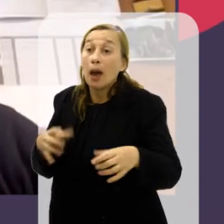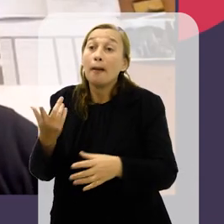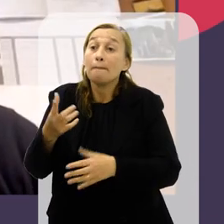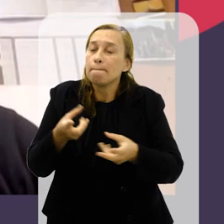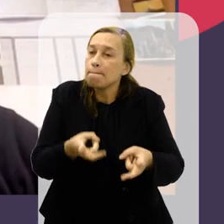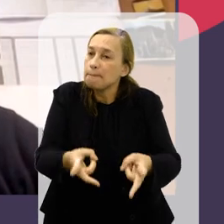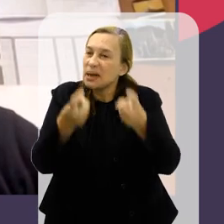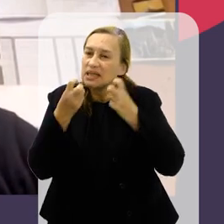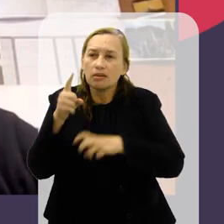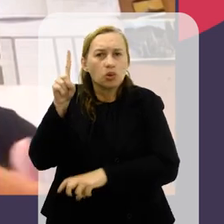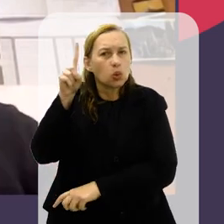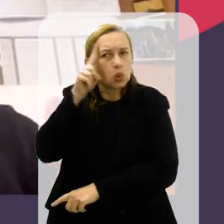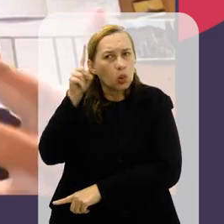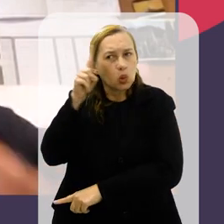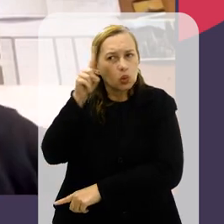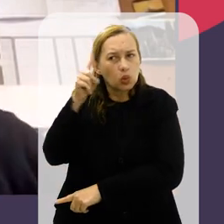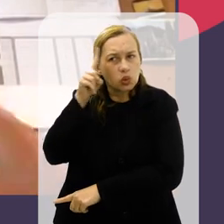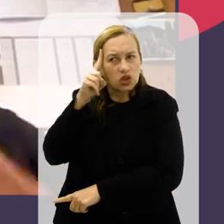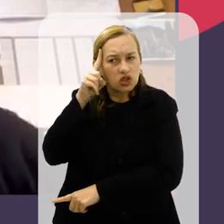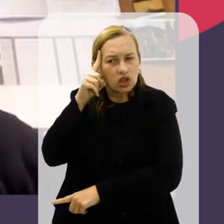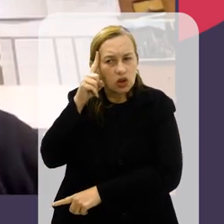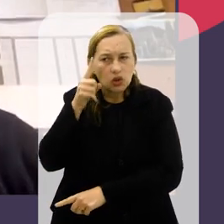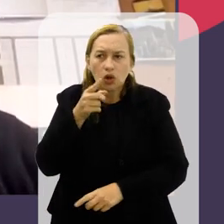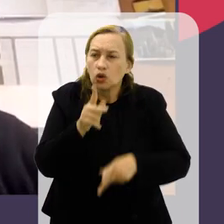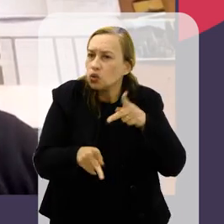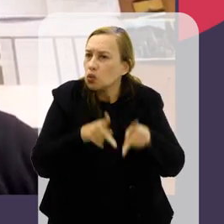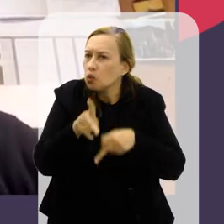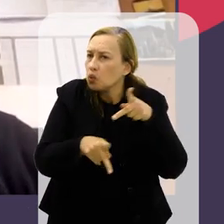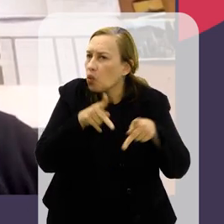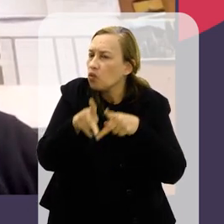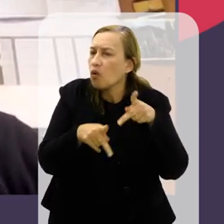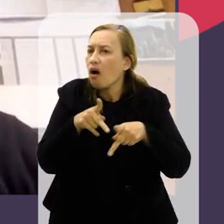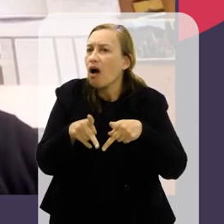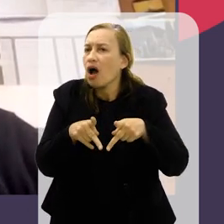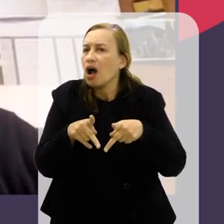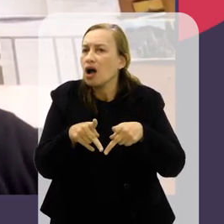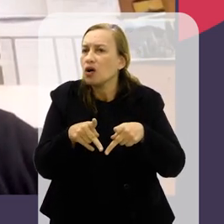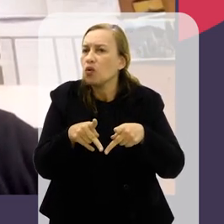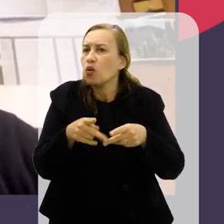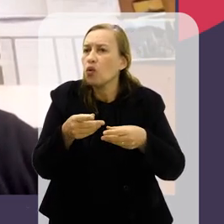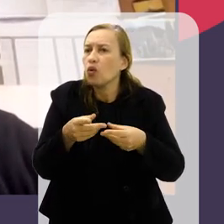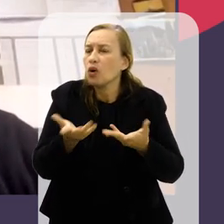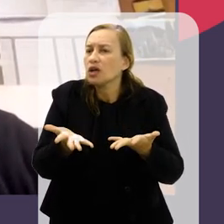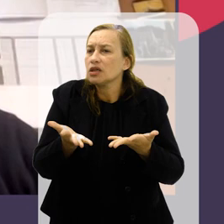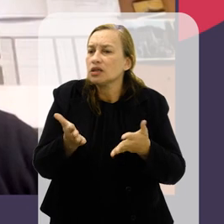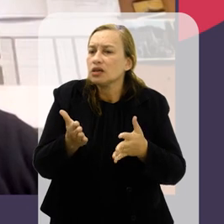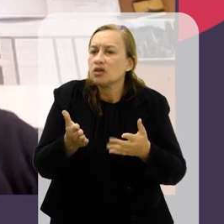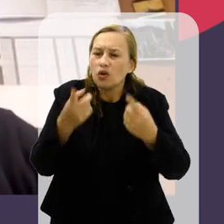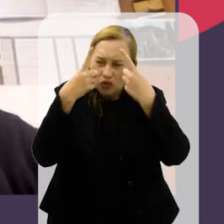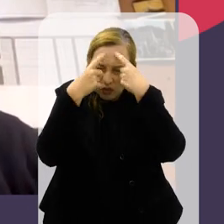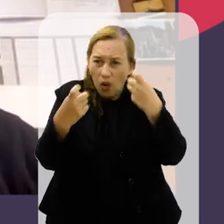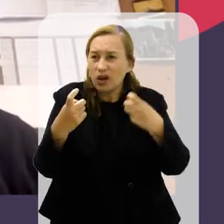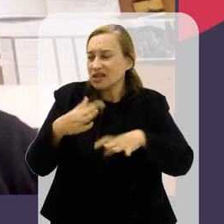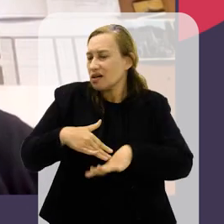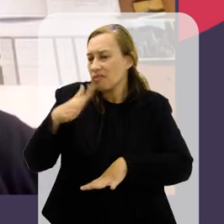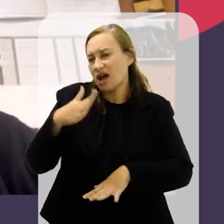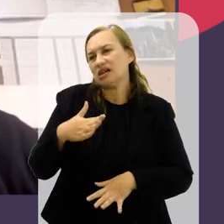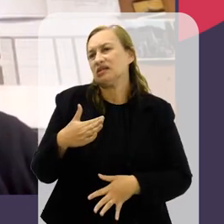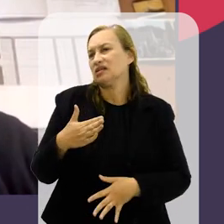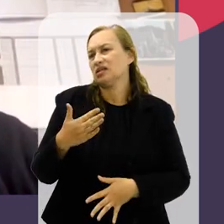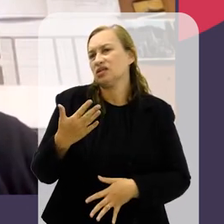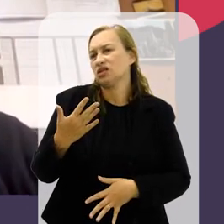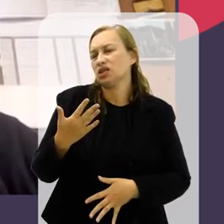nós percebemos o cotidiano dessa população como atravessado por mais